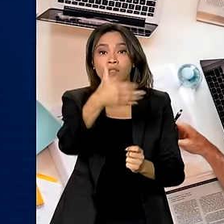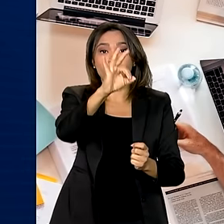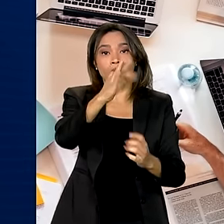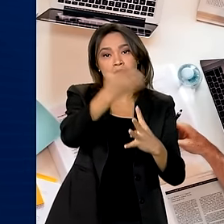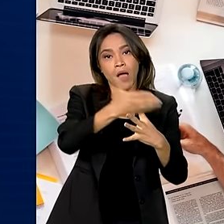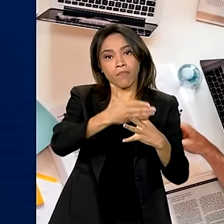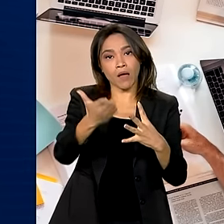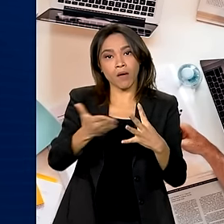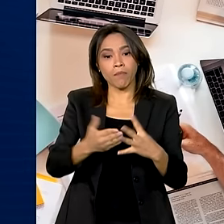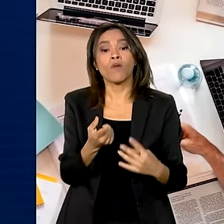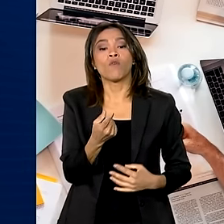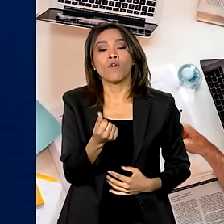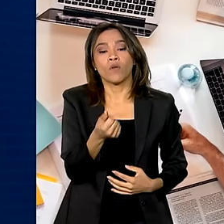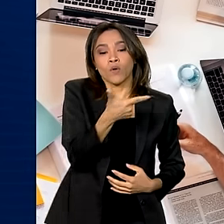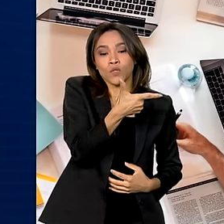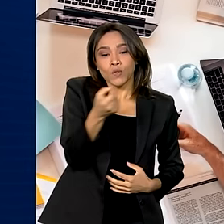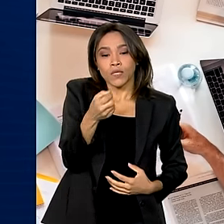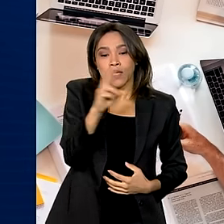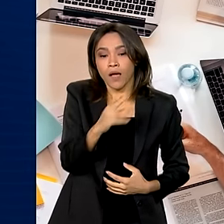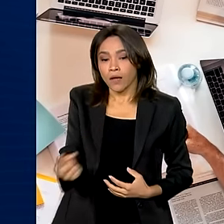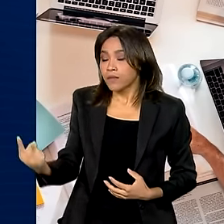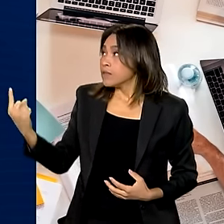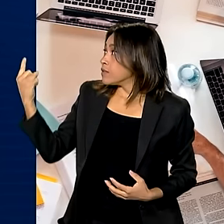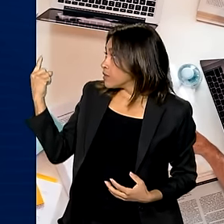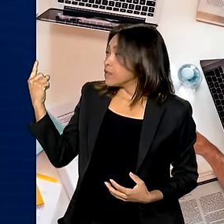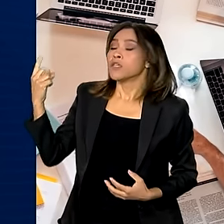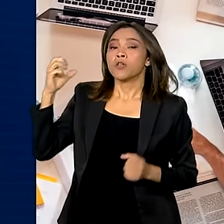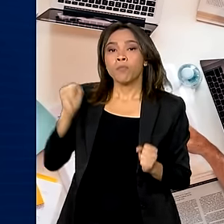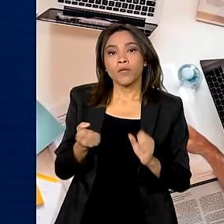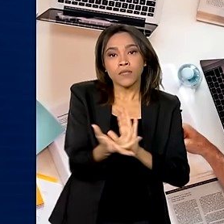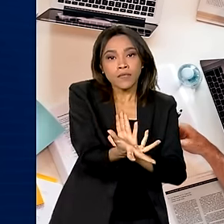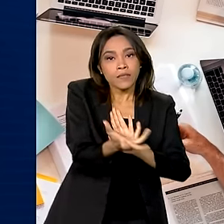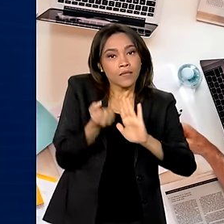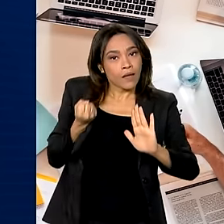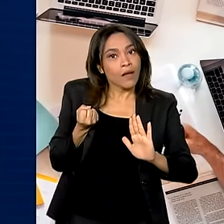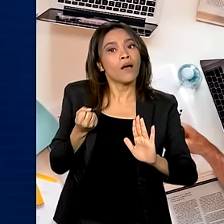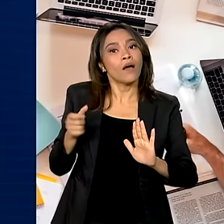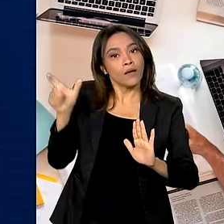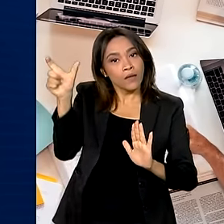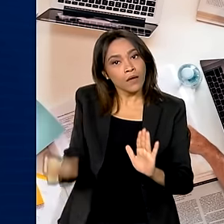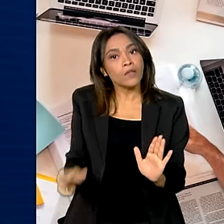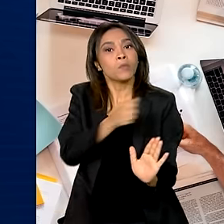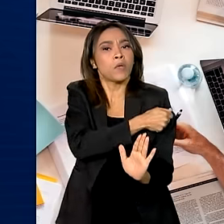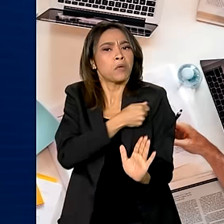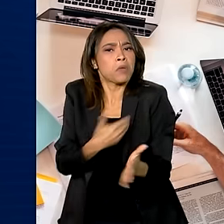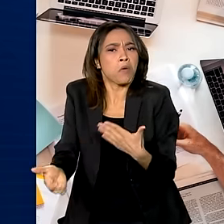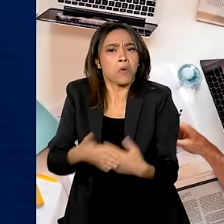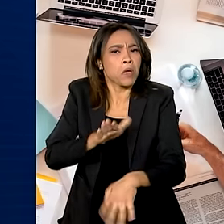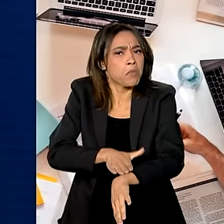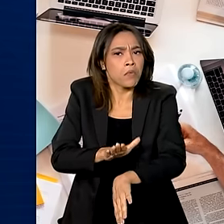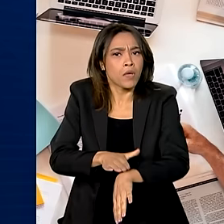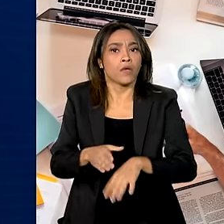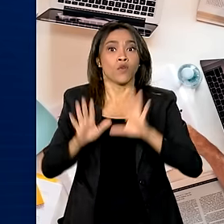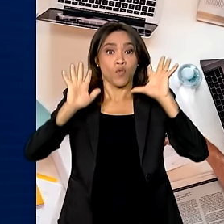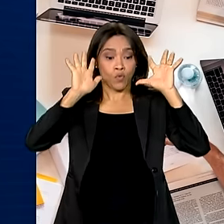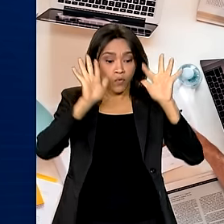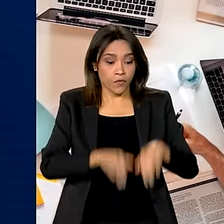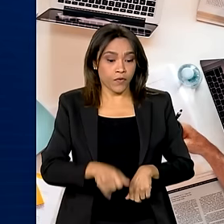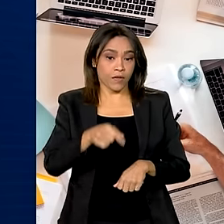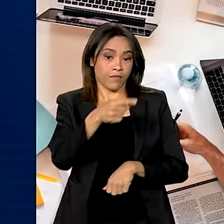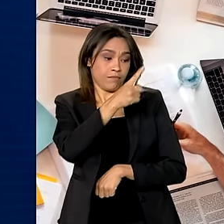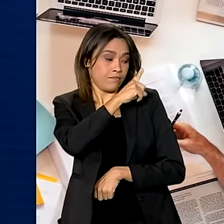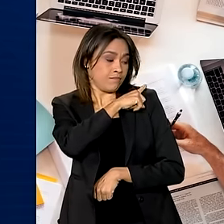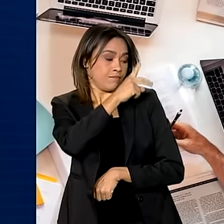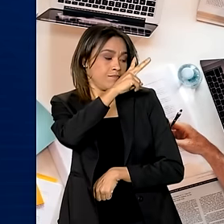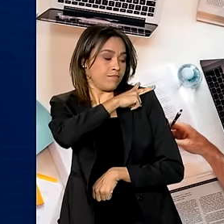mensais no valor de R$ 200,00 por ano, que podem ser sacados pelo aluno a qualquer momento. Ao final de cada ciclo,